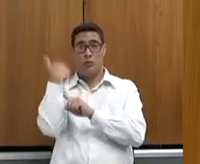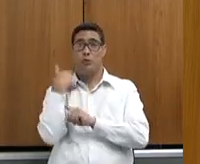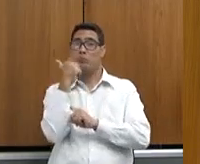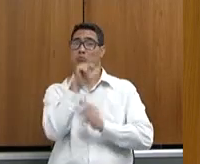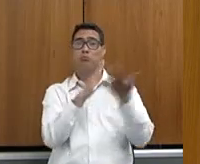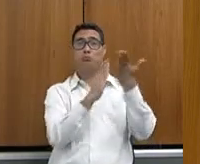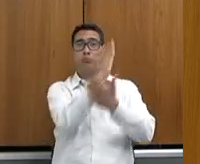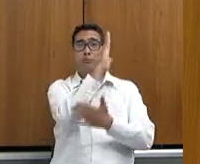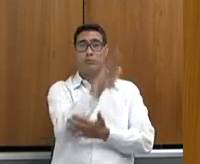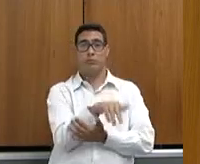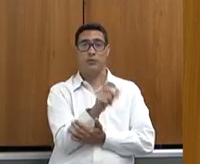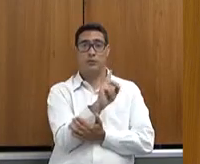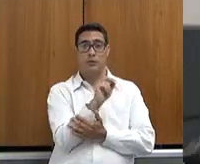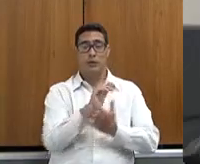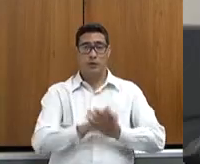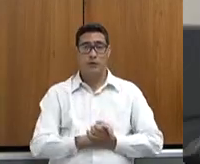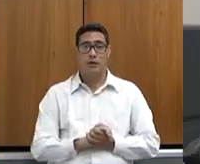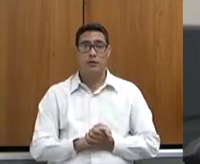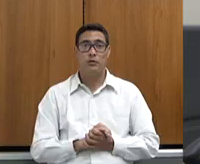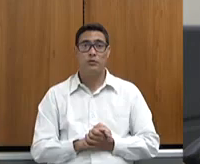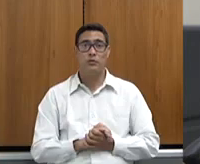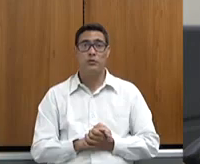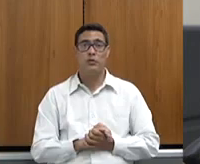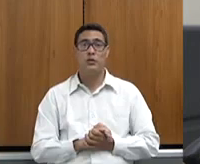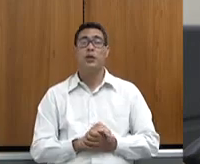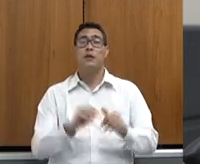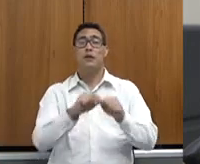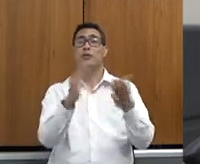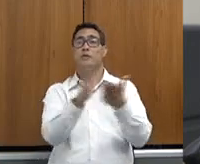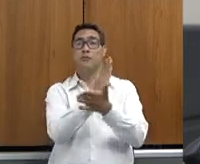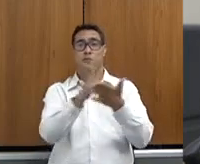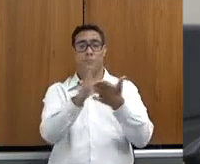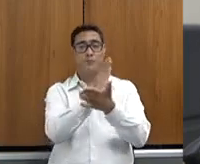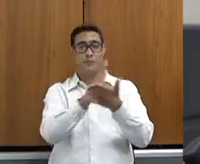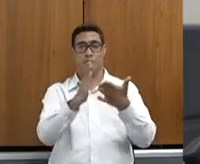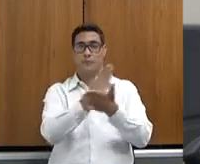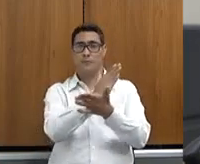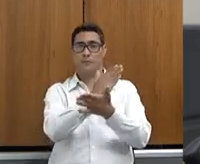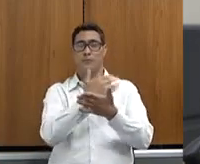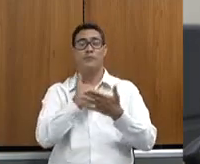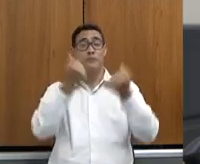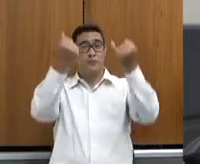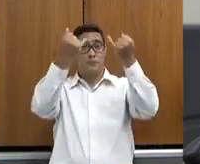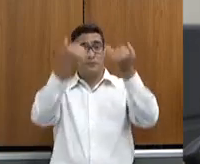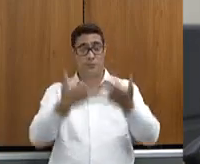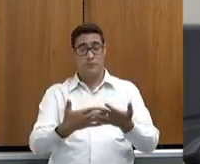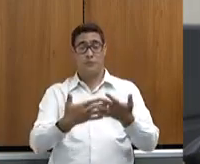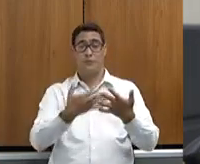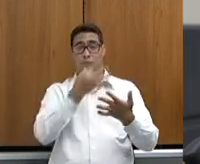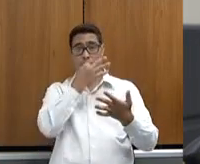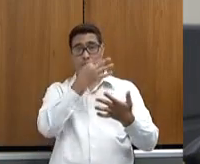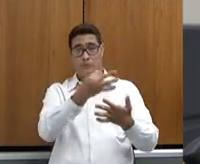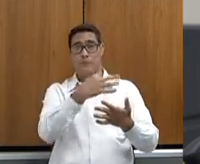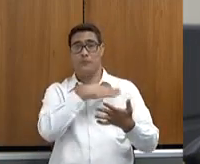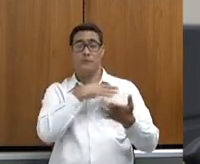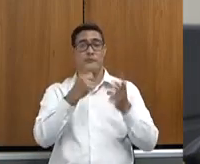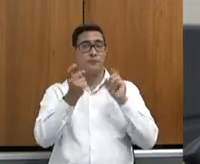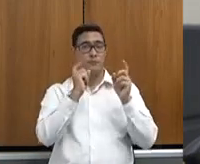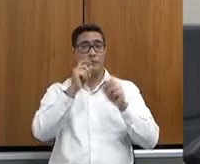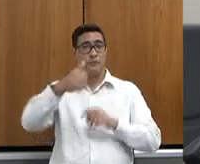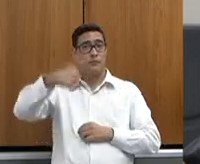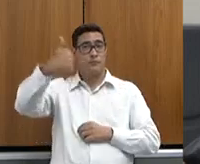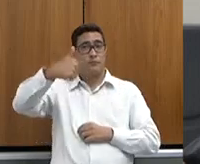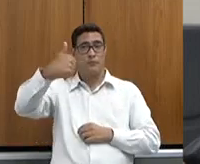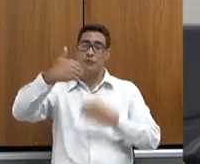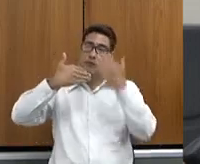eu faço algumas considerações da reunião como um todo. Primeiro, novamente, agradeço